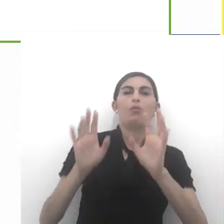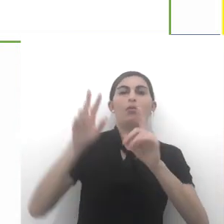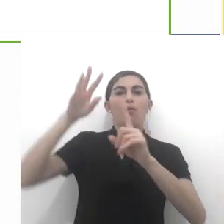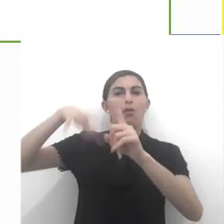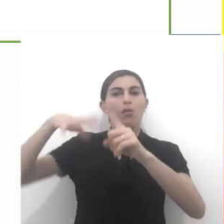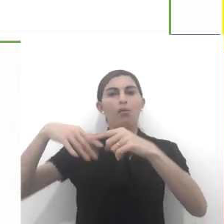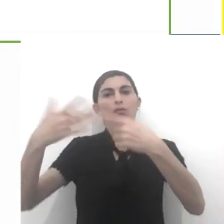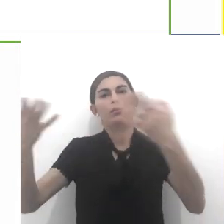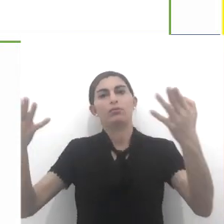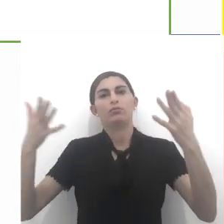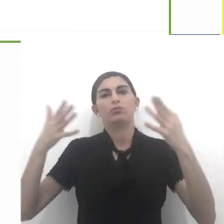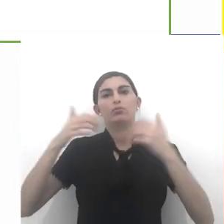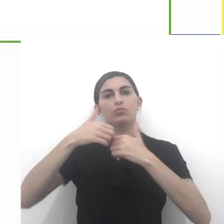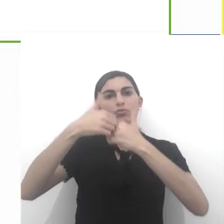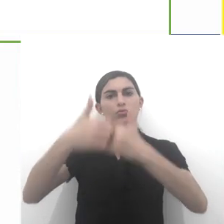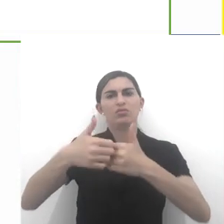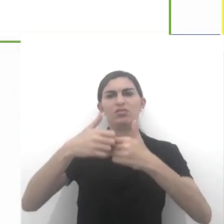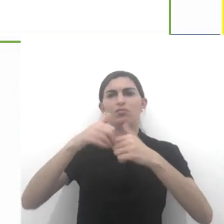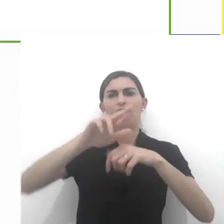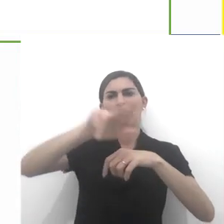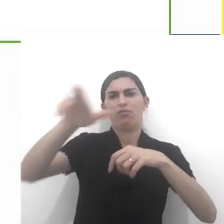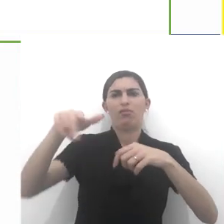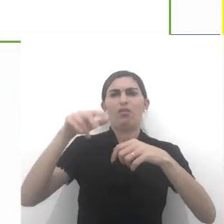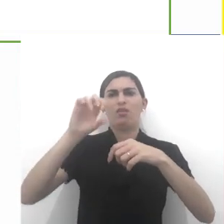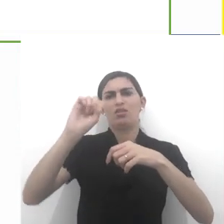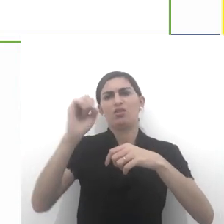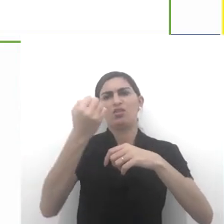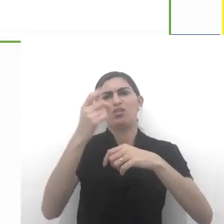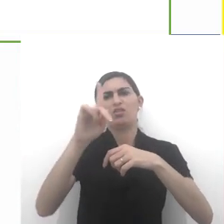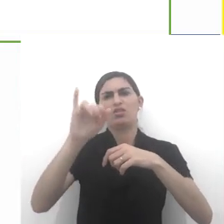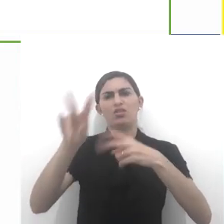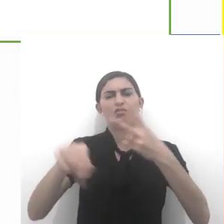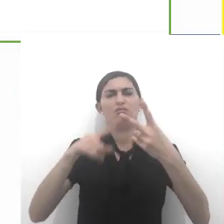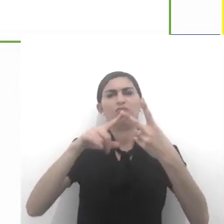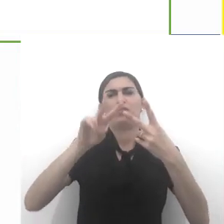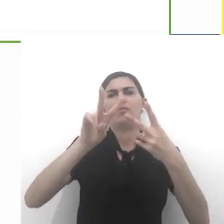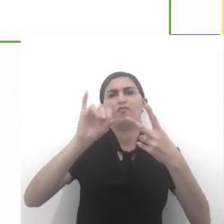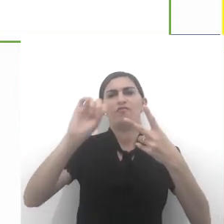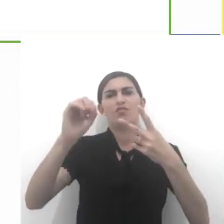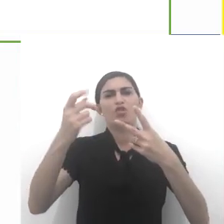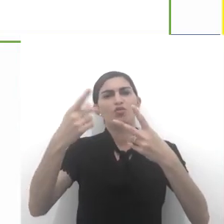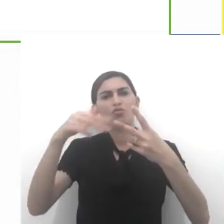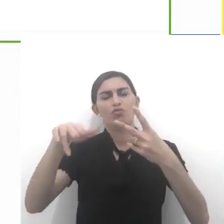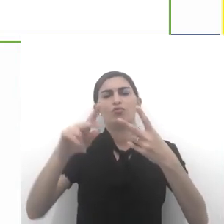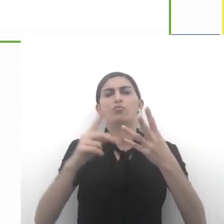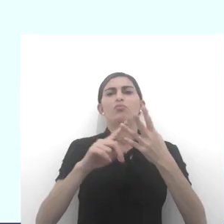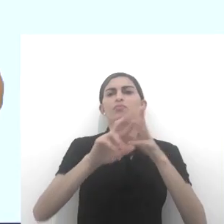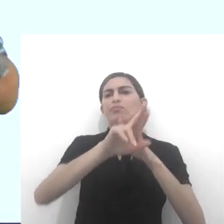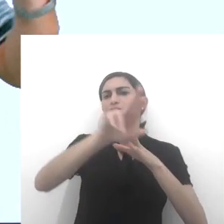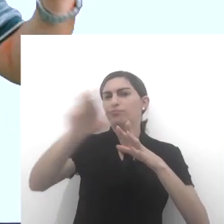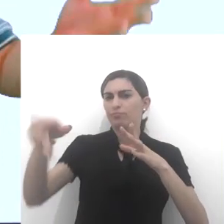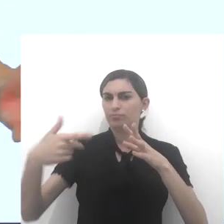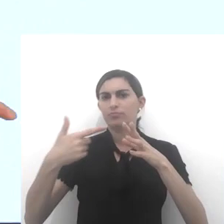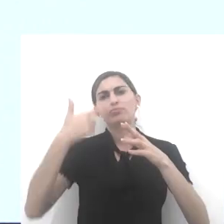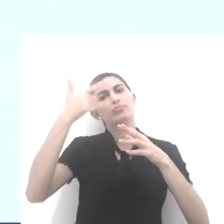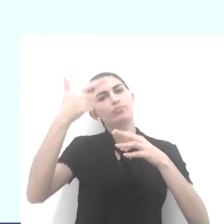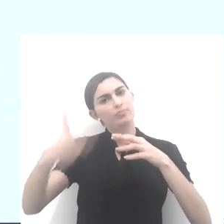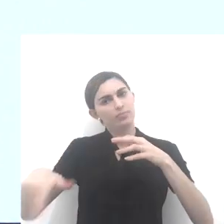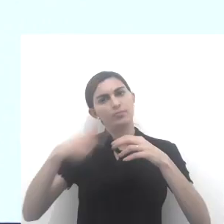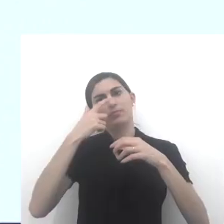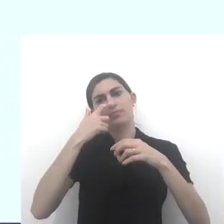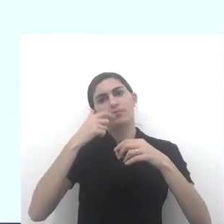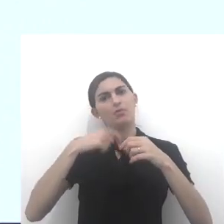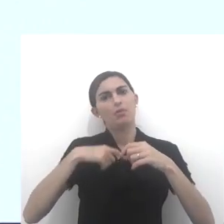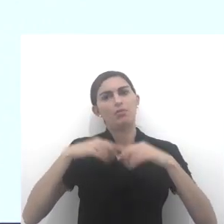sábios. São seguidores de Shiva, Vishnu, Durga, entre outros. Mais uma vez, nós temos o quê?